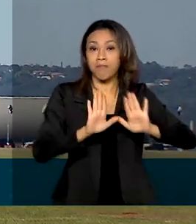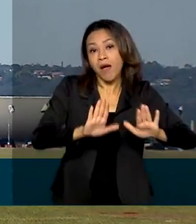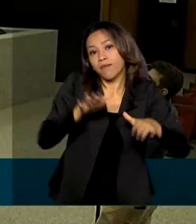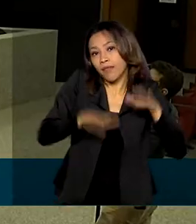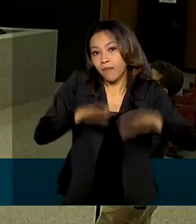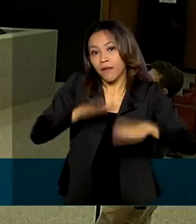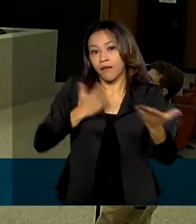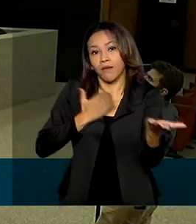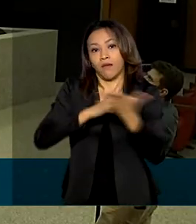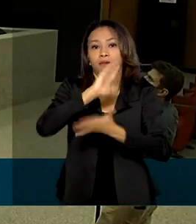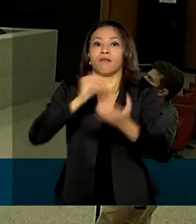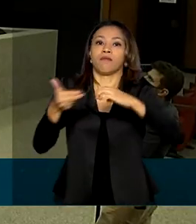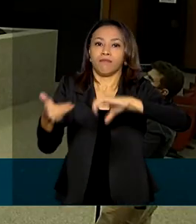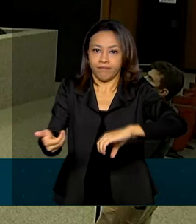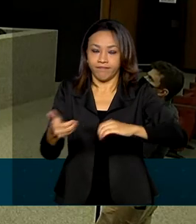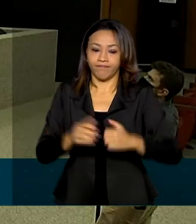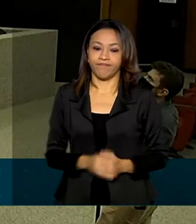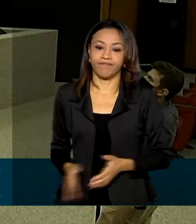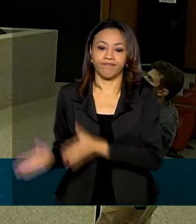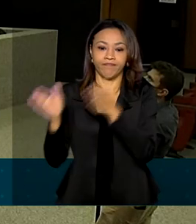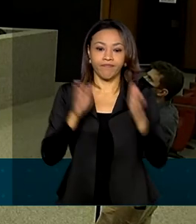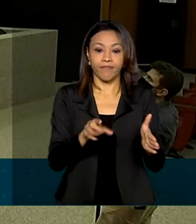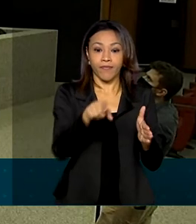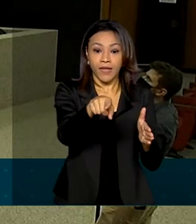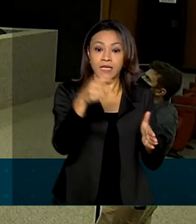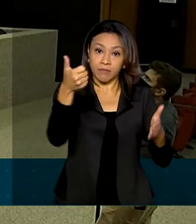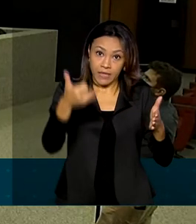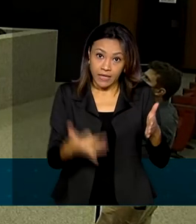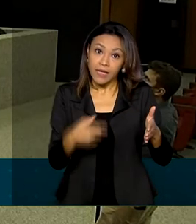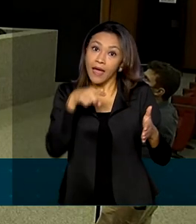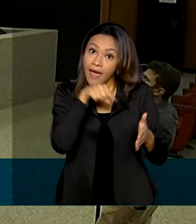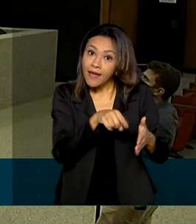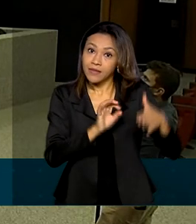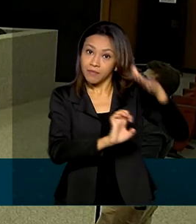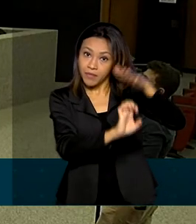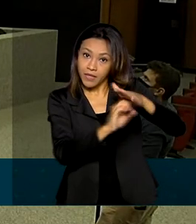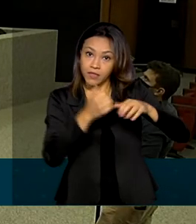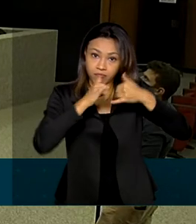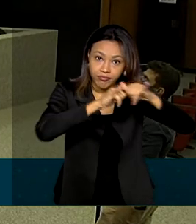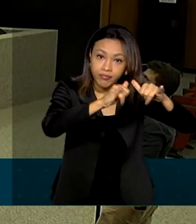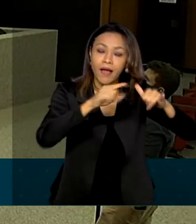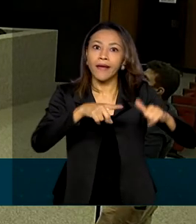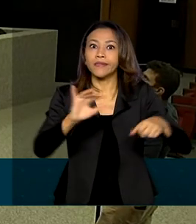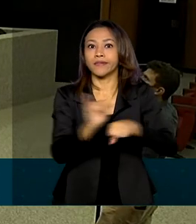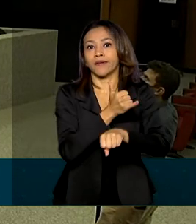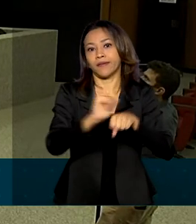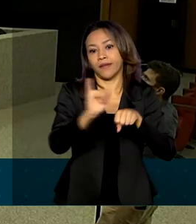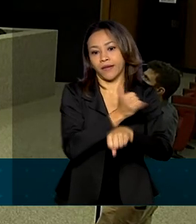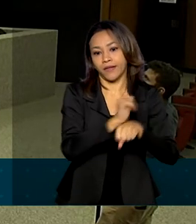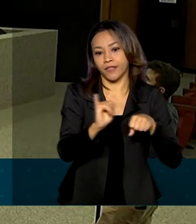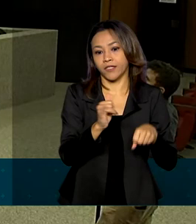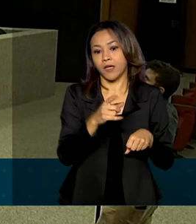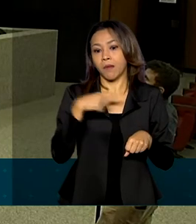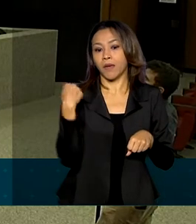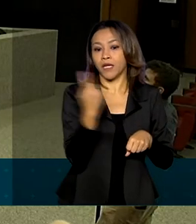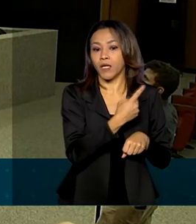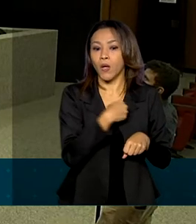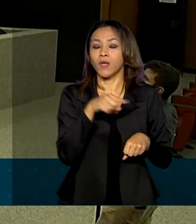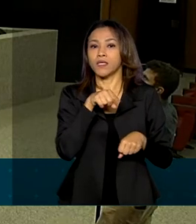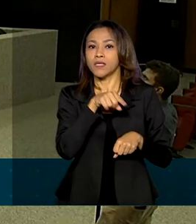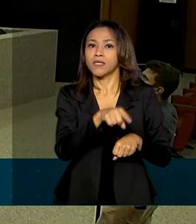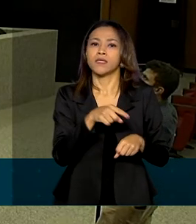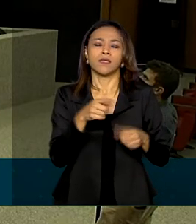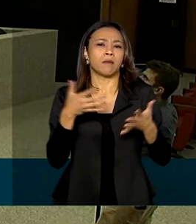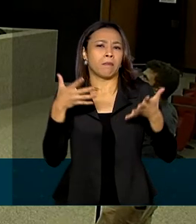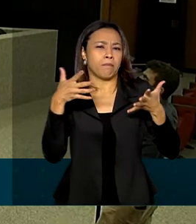Congresso. É uma empresa muito estratégica, importantíssima, que a gente quer ver capitalizada justamente para aumentar a sua participação